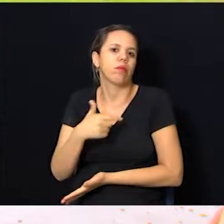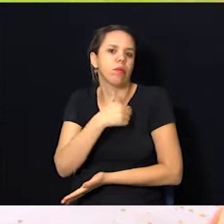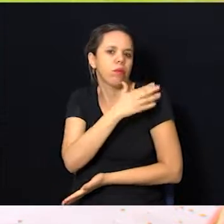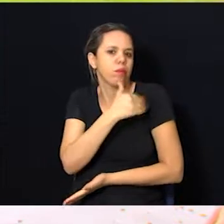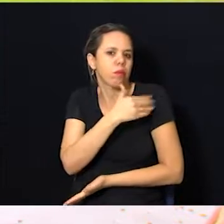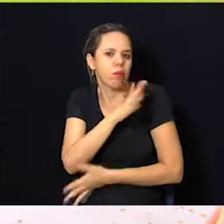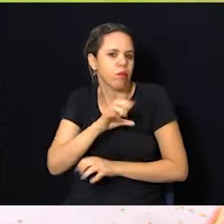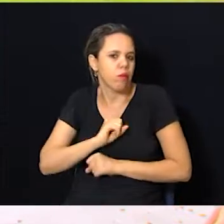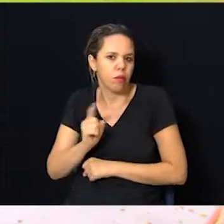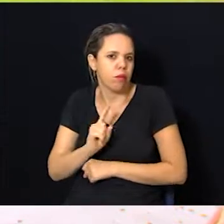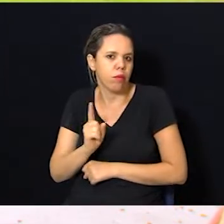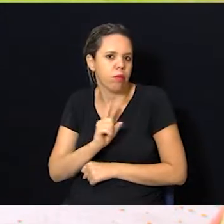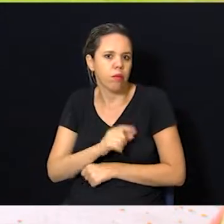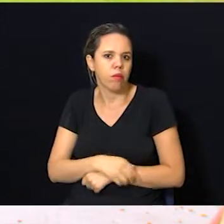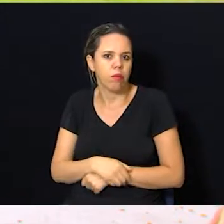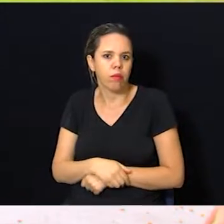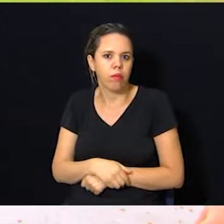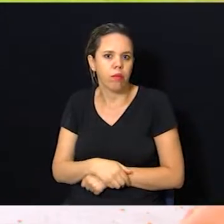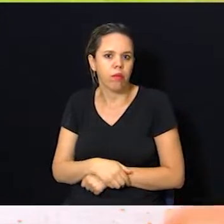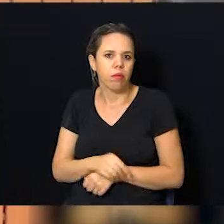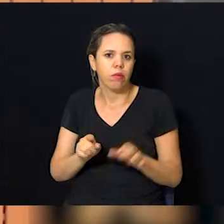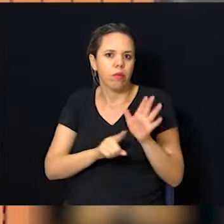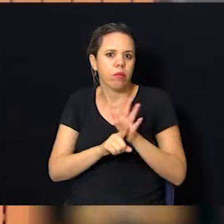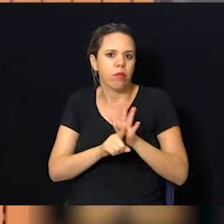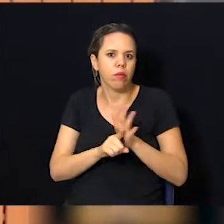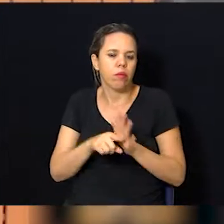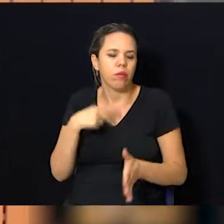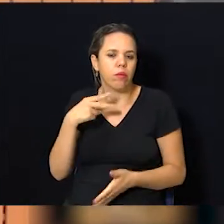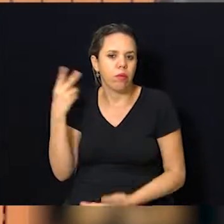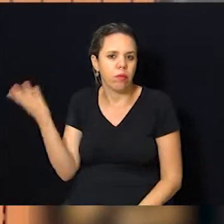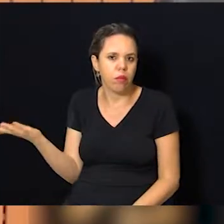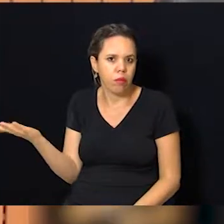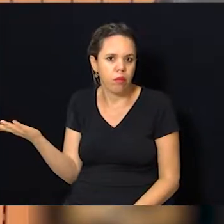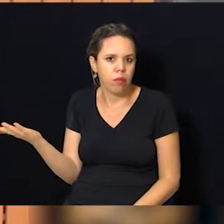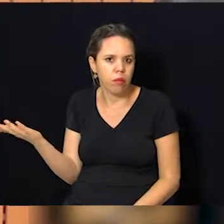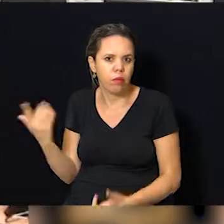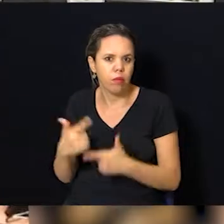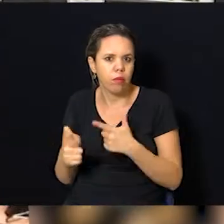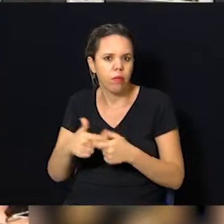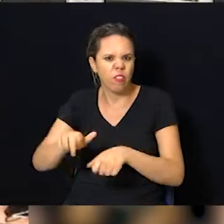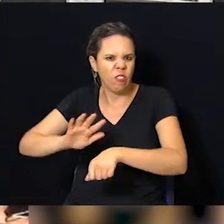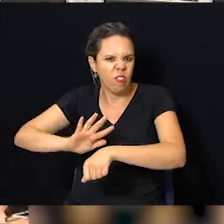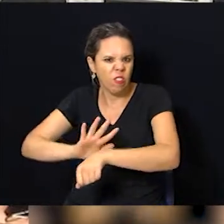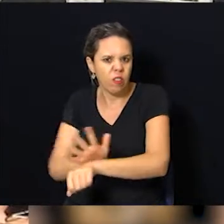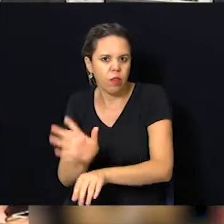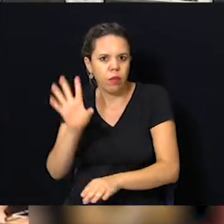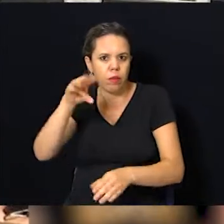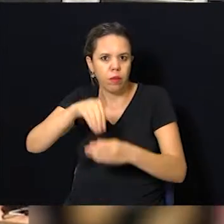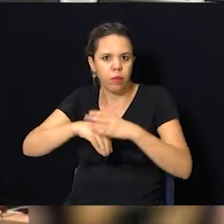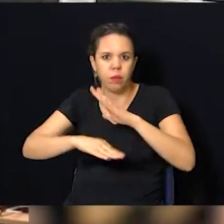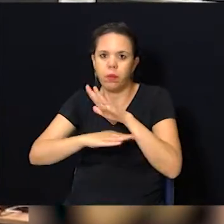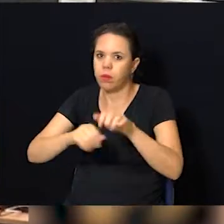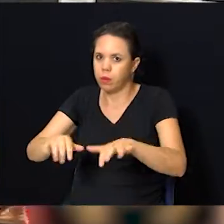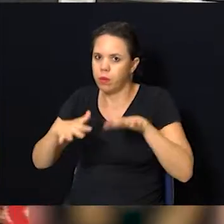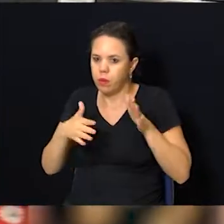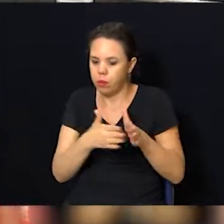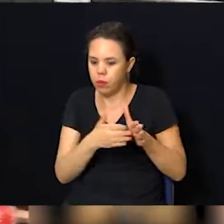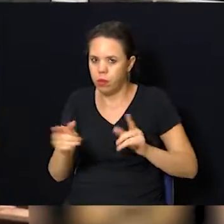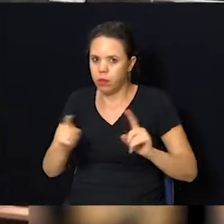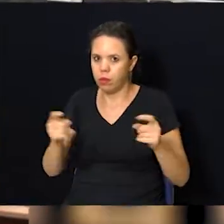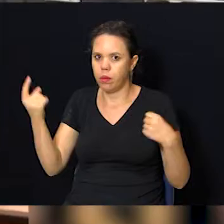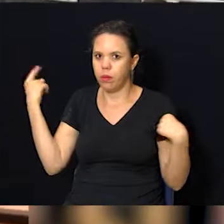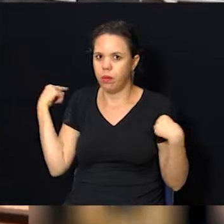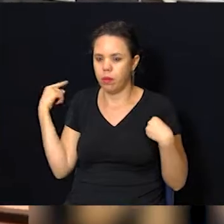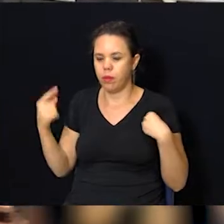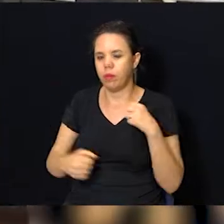preconceito enraigado no nosso coração. De acordo com o parlamentar, o caso de racismo dentro do plenário,